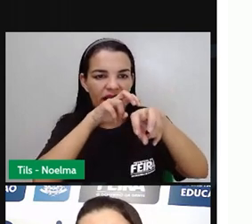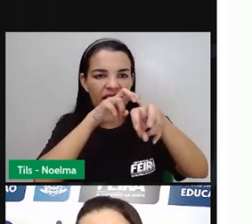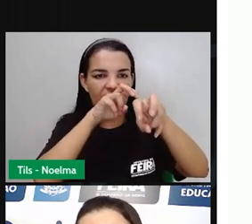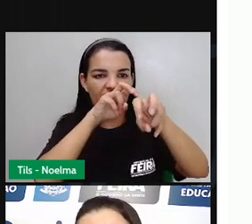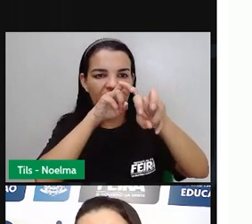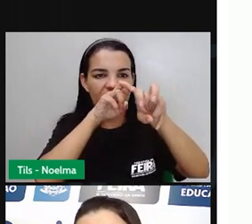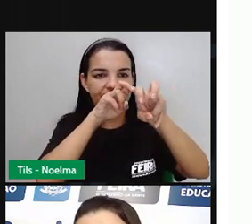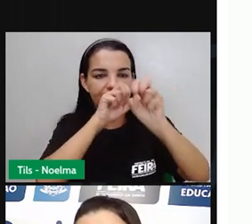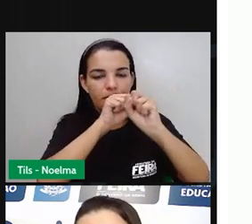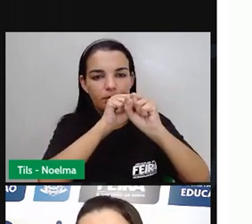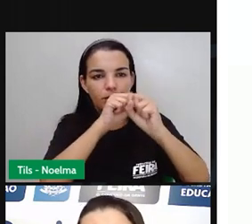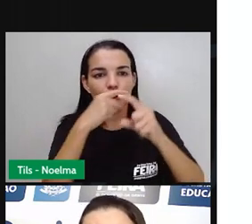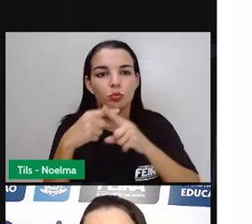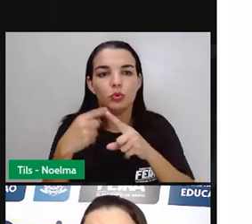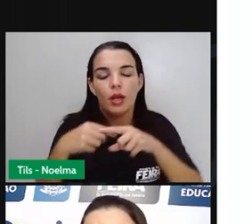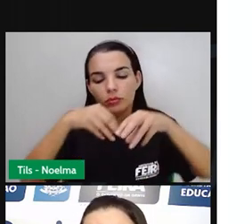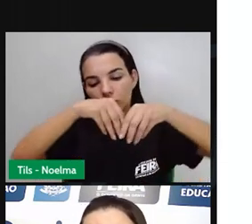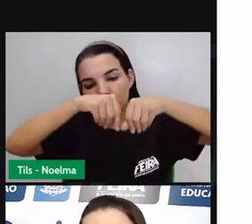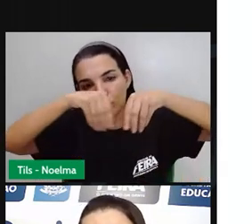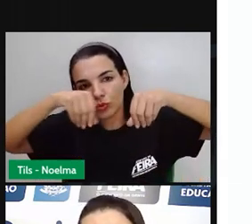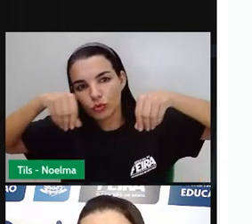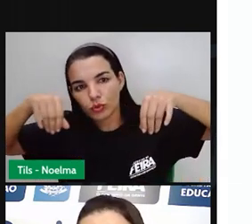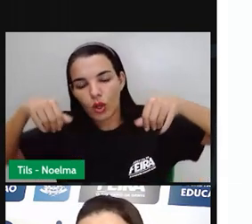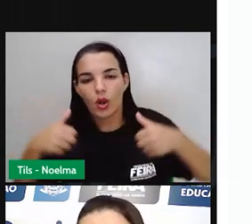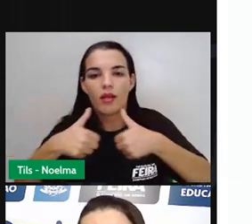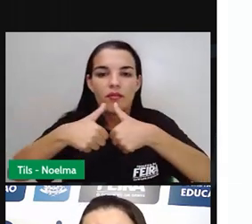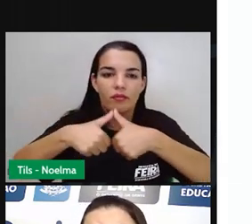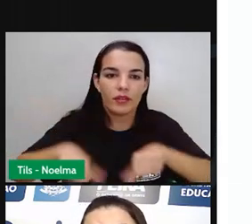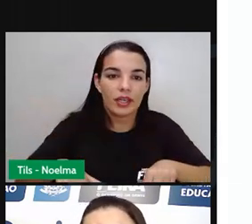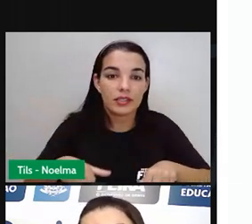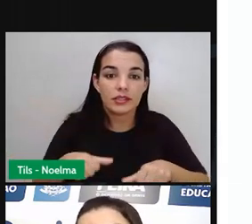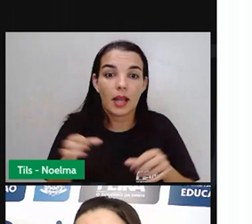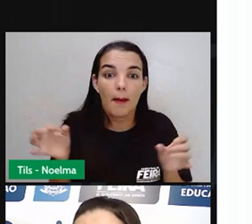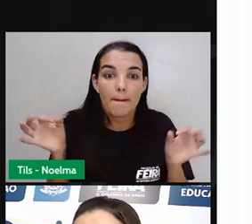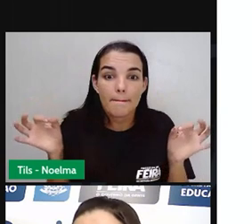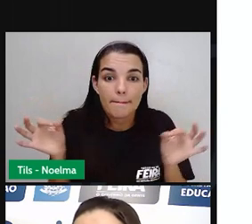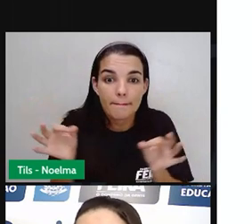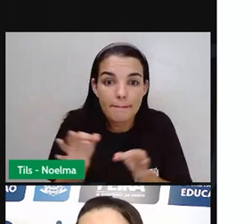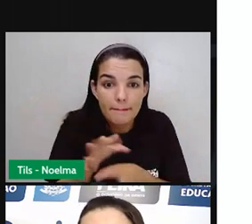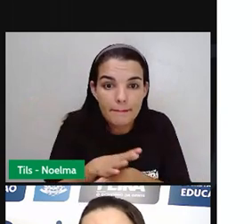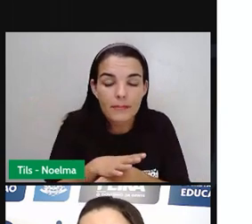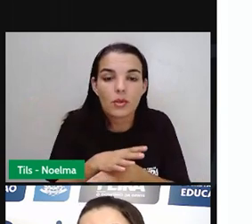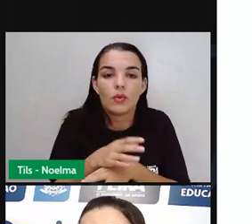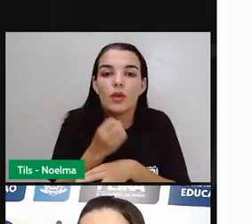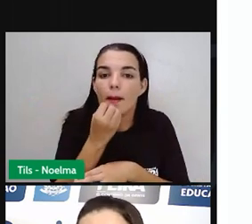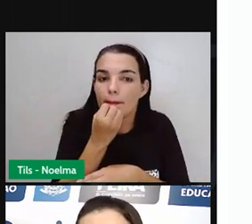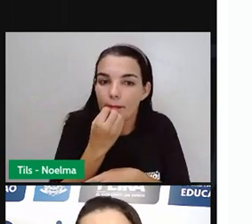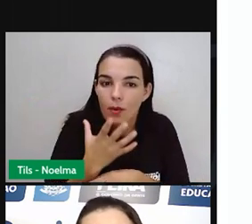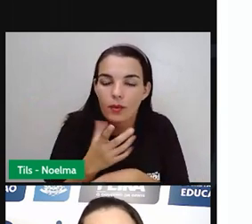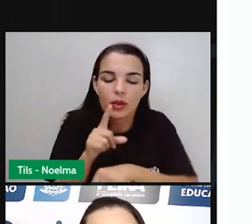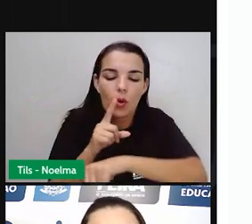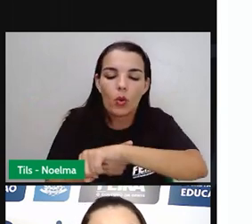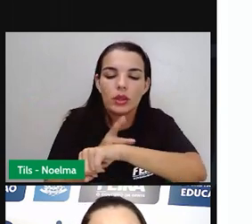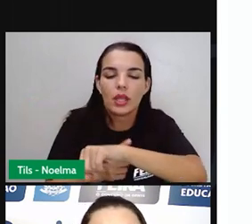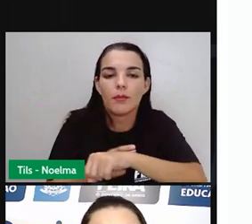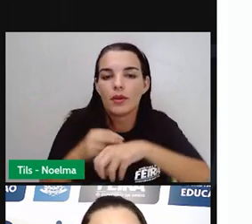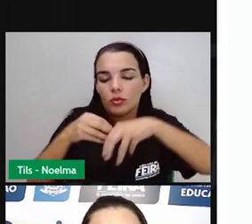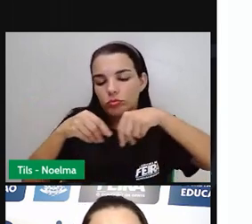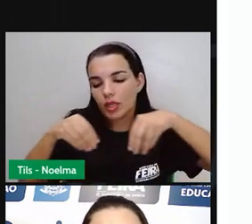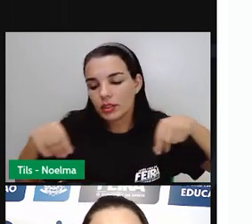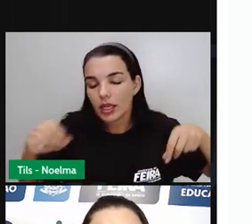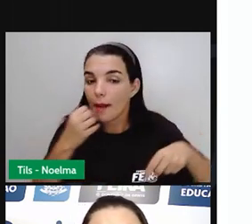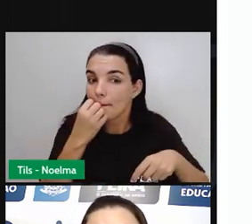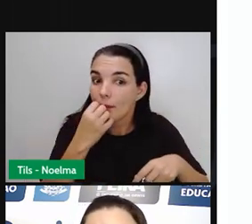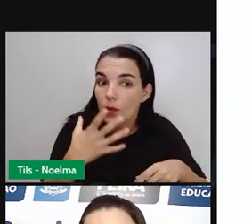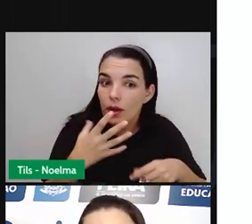com que os solos, nutrientes dos solos, sejam preservados. E aí o solo tenha tempo para se recompor. Assim